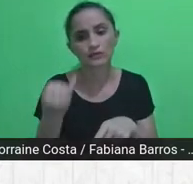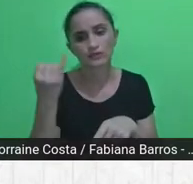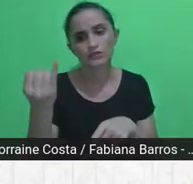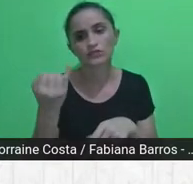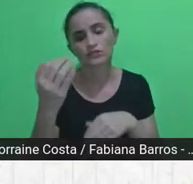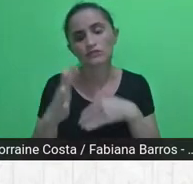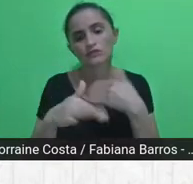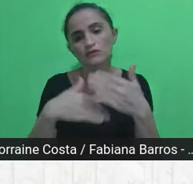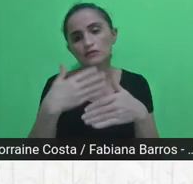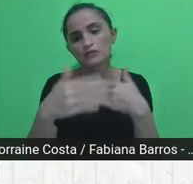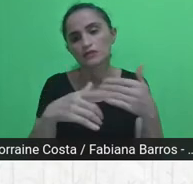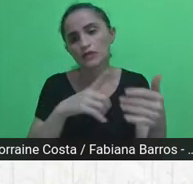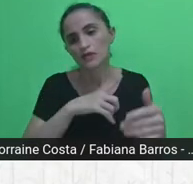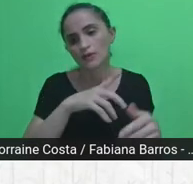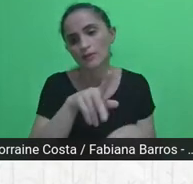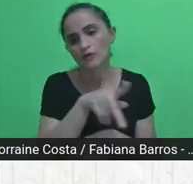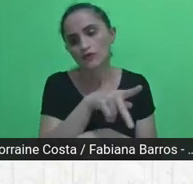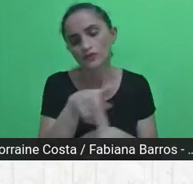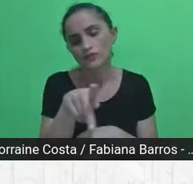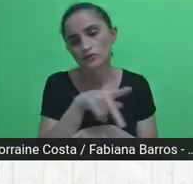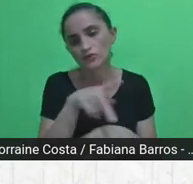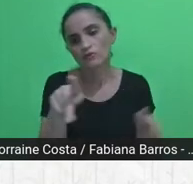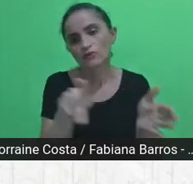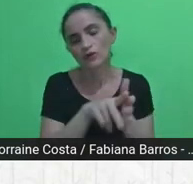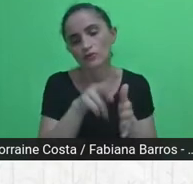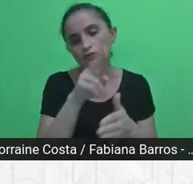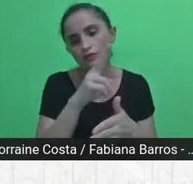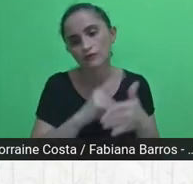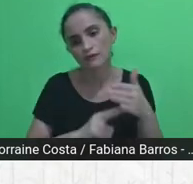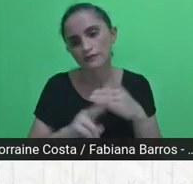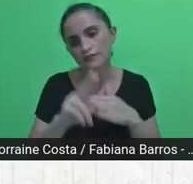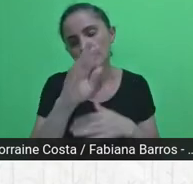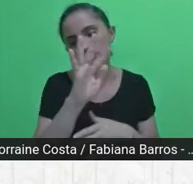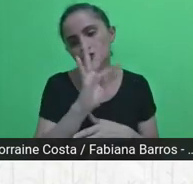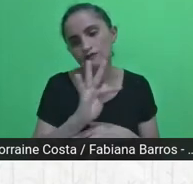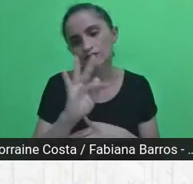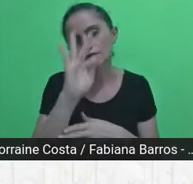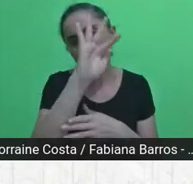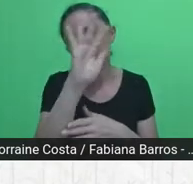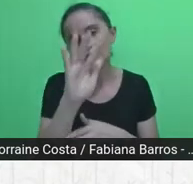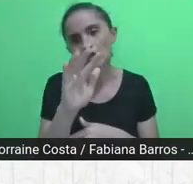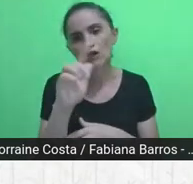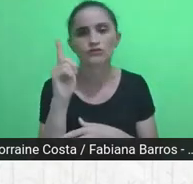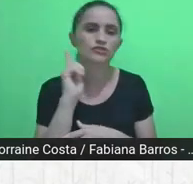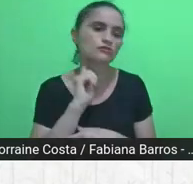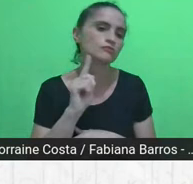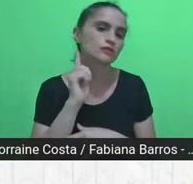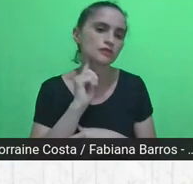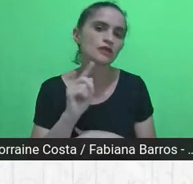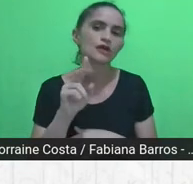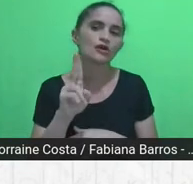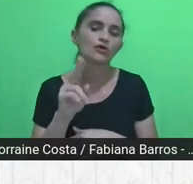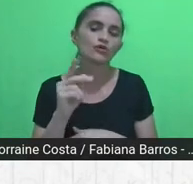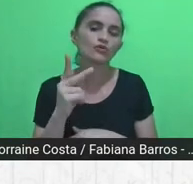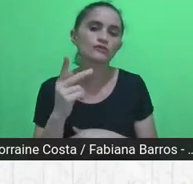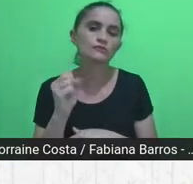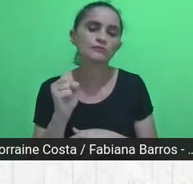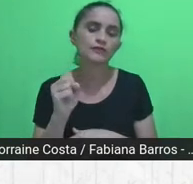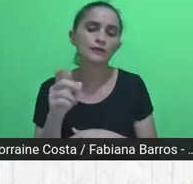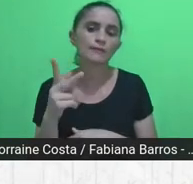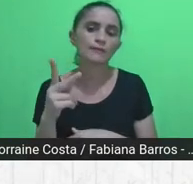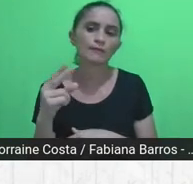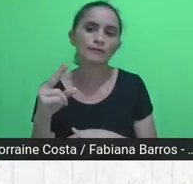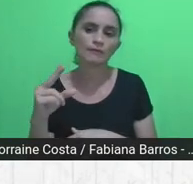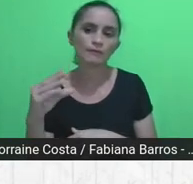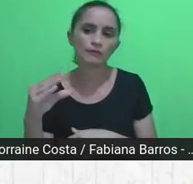professores da Universidade Federal de Minas Gerais, da própria USP, da PUC de Minas, da UFPE,